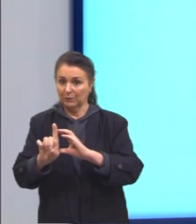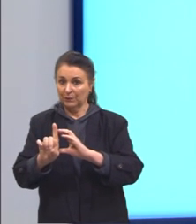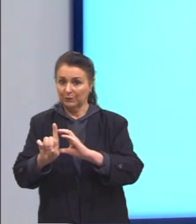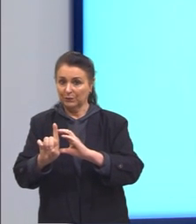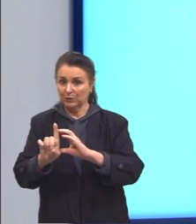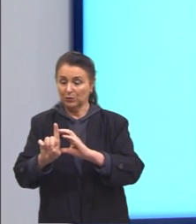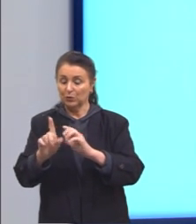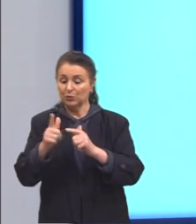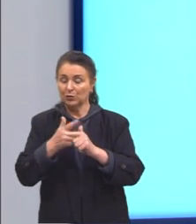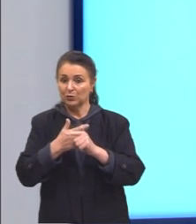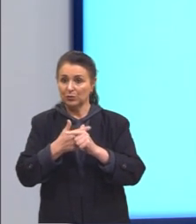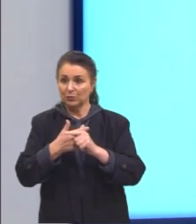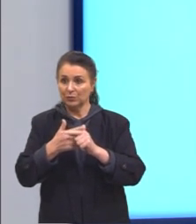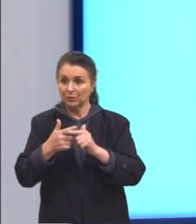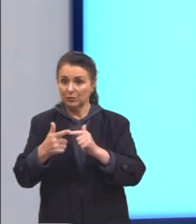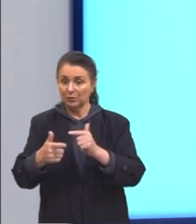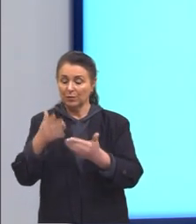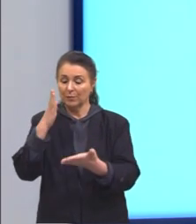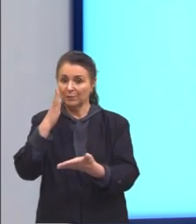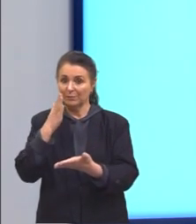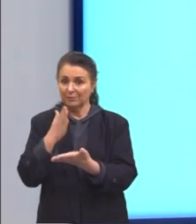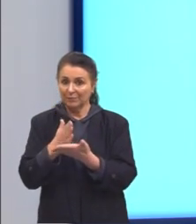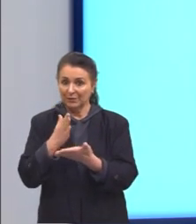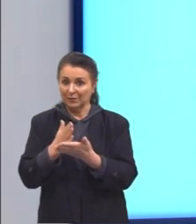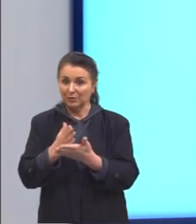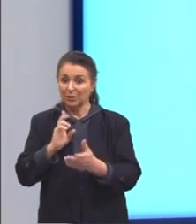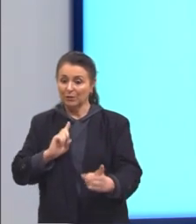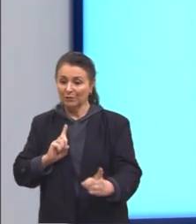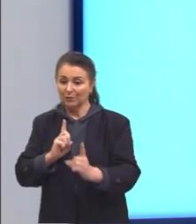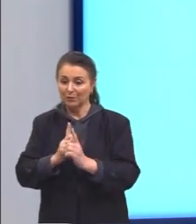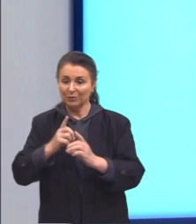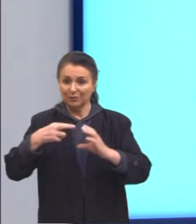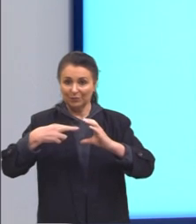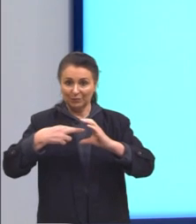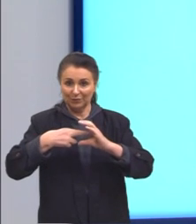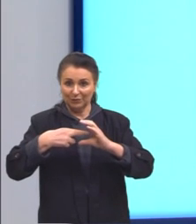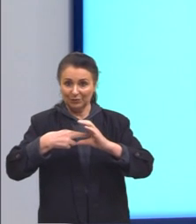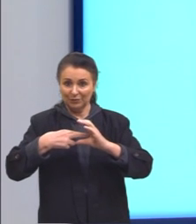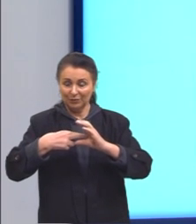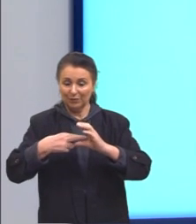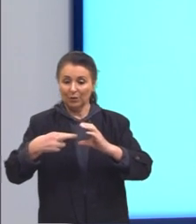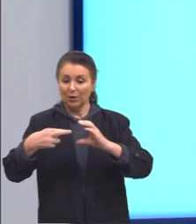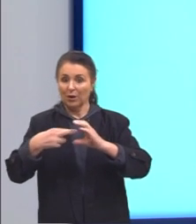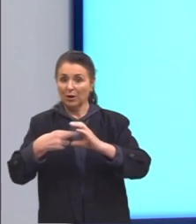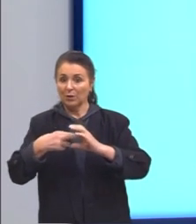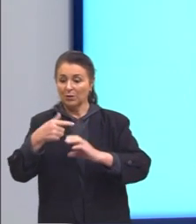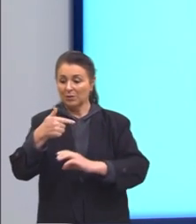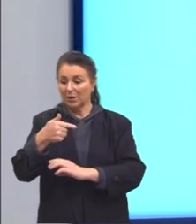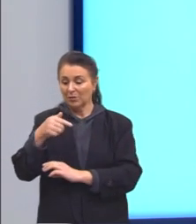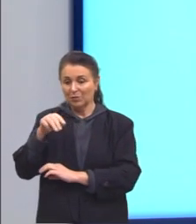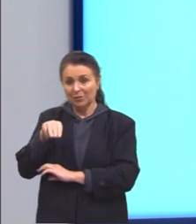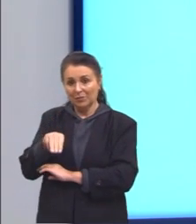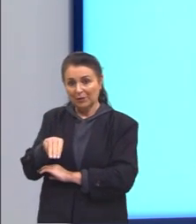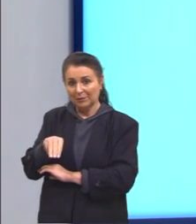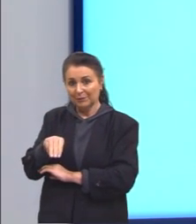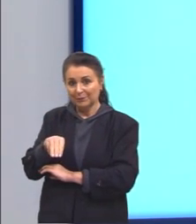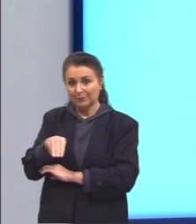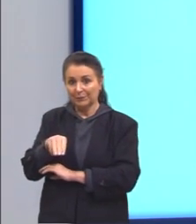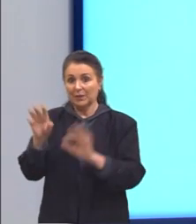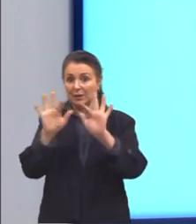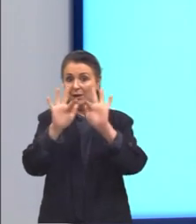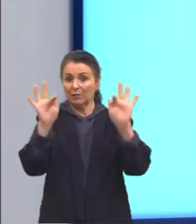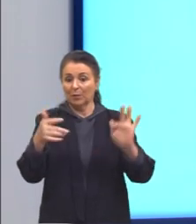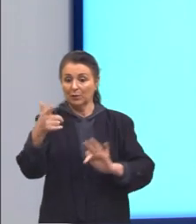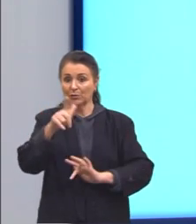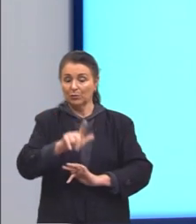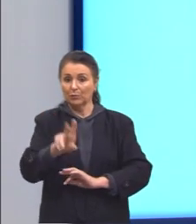dividir na metade para chegar no raio. O raio dessa figura é de 7 metros. Na fórmula,